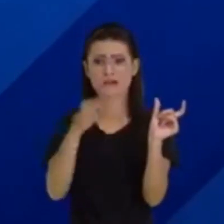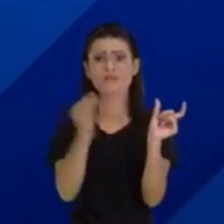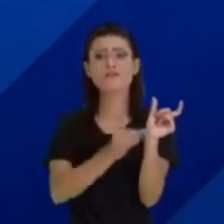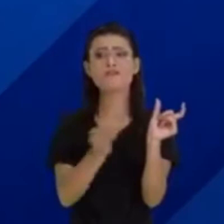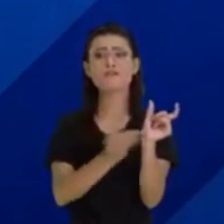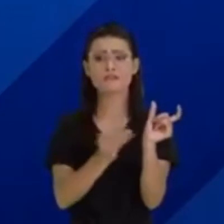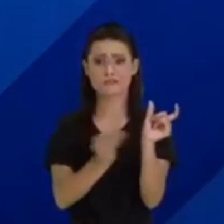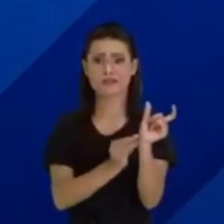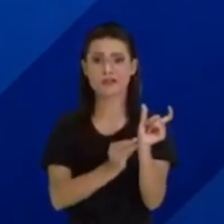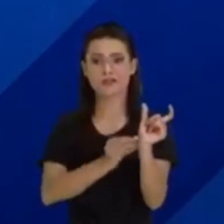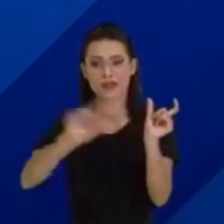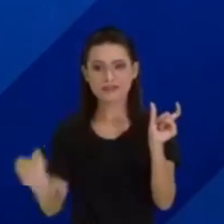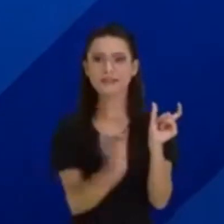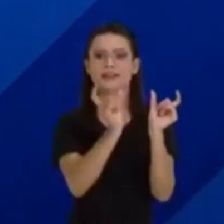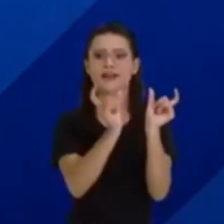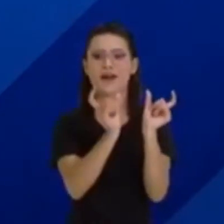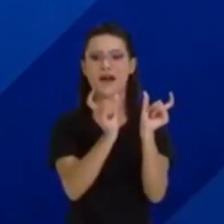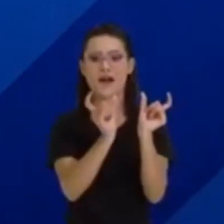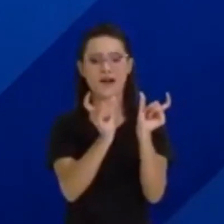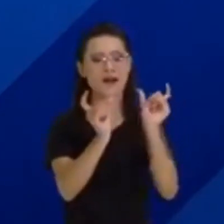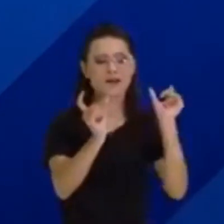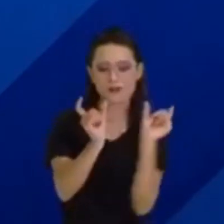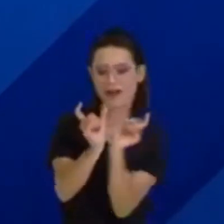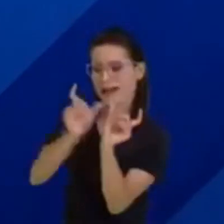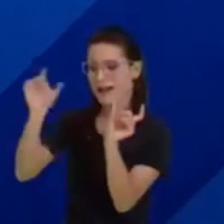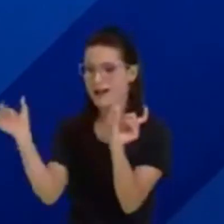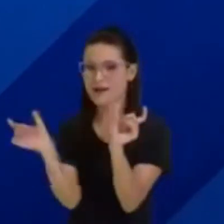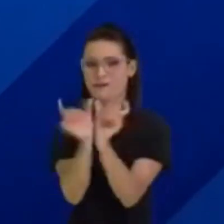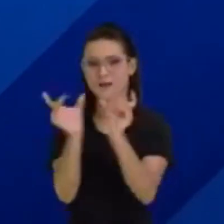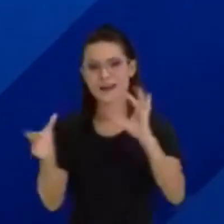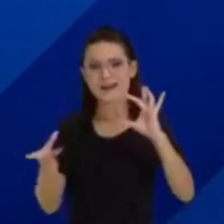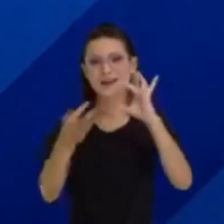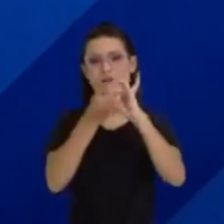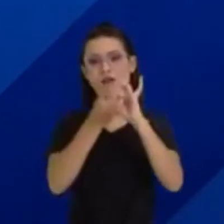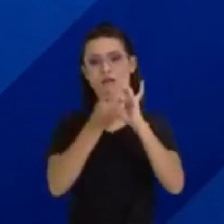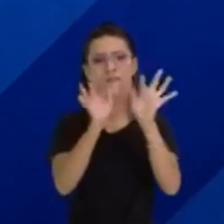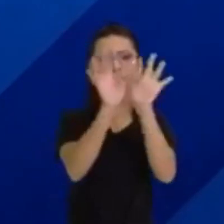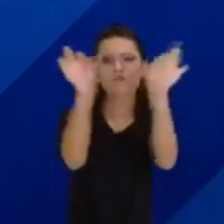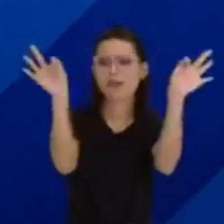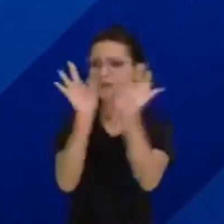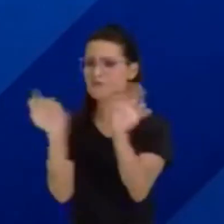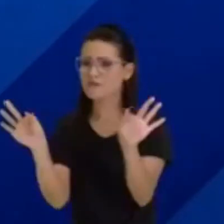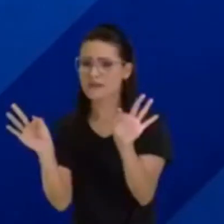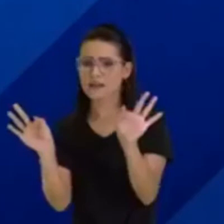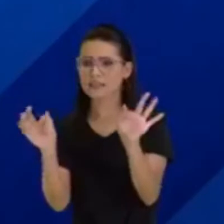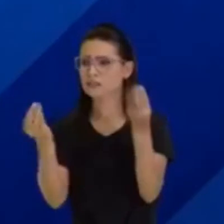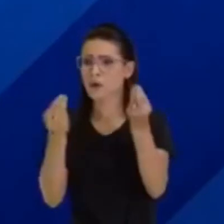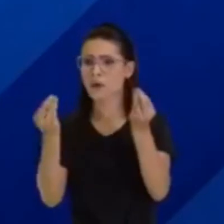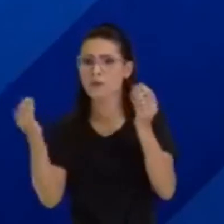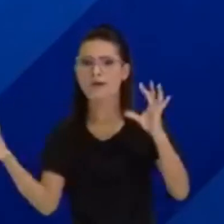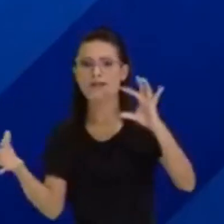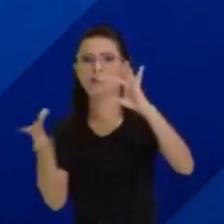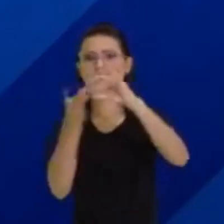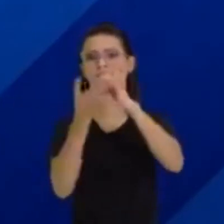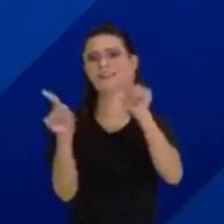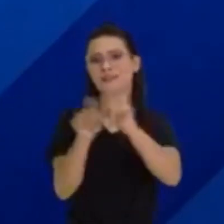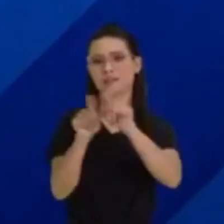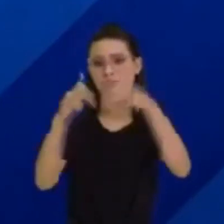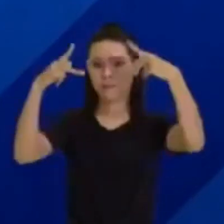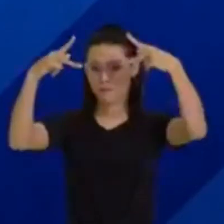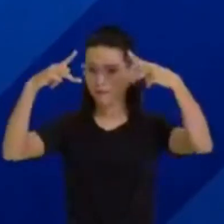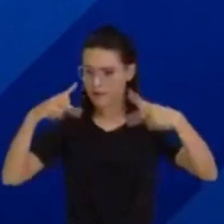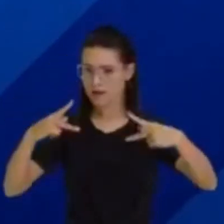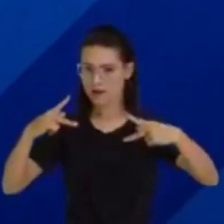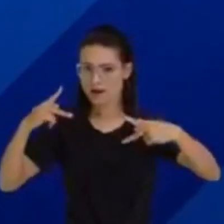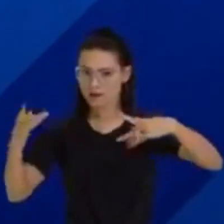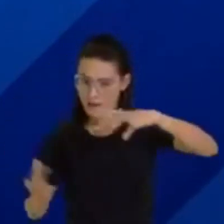as frases, interligam os parágrafos, as palavras dentro de uma frase. Essas palavrinhas nós chamamos de